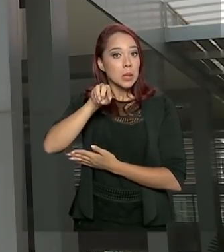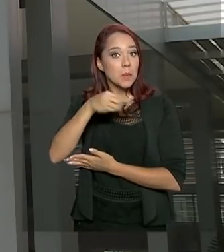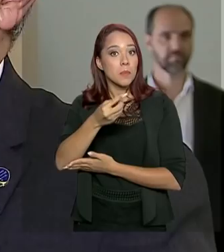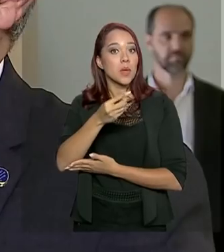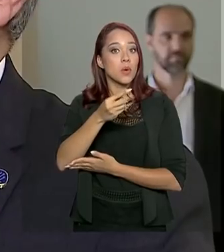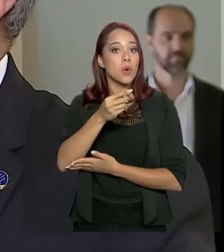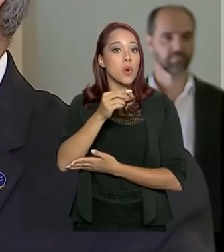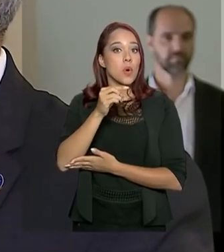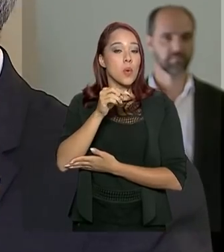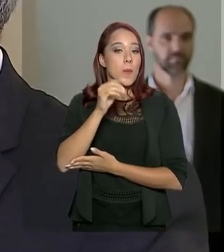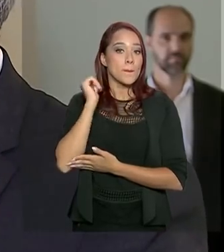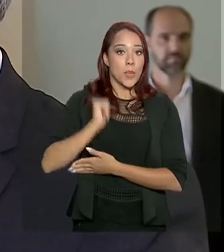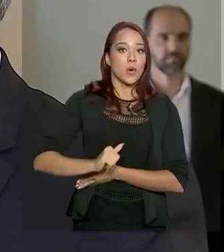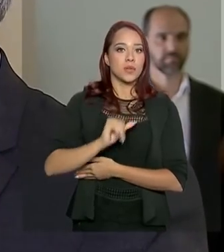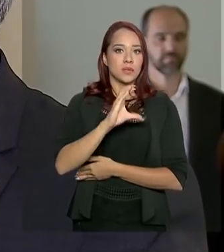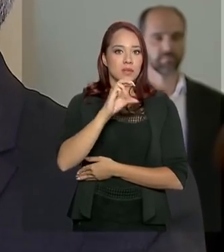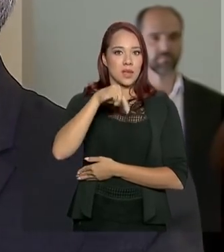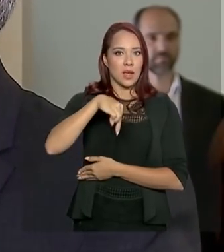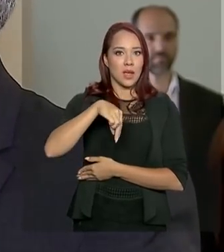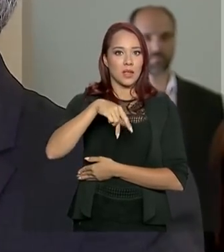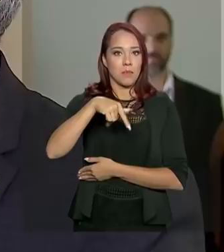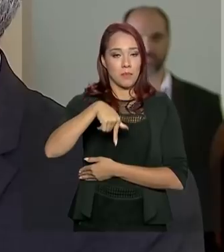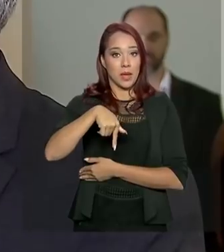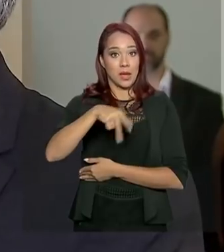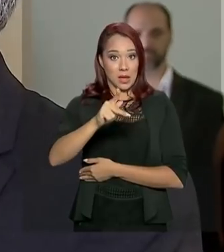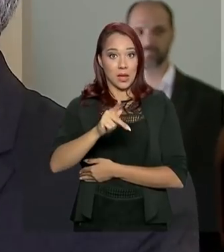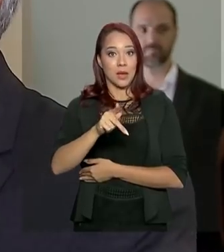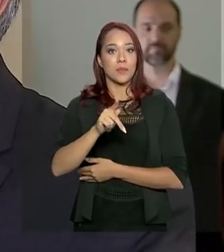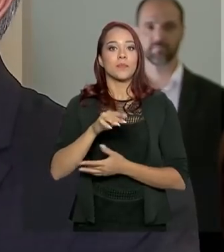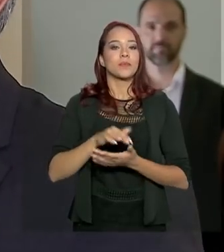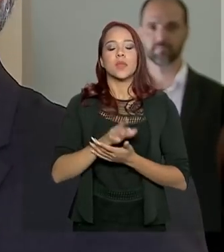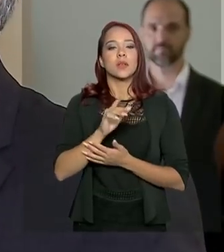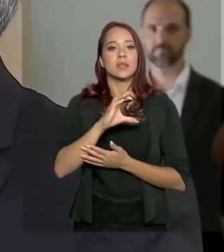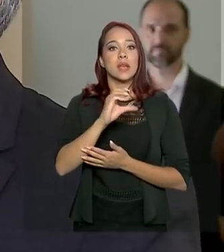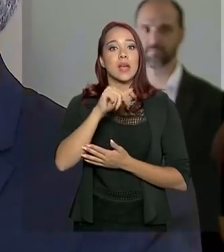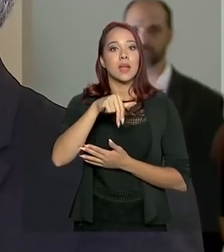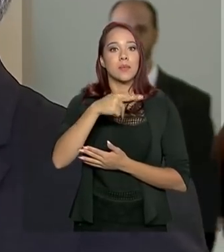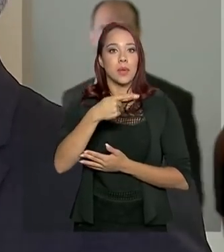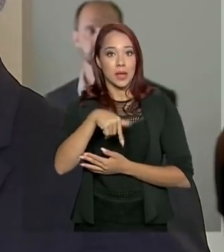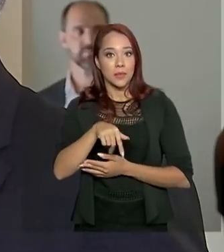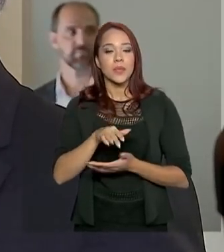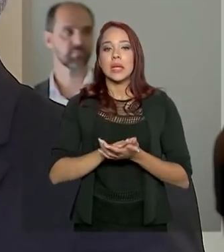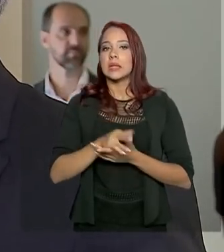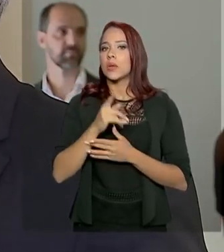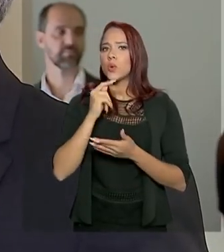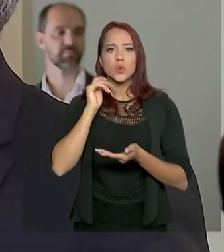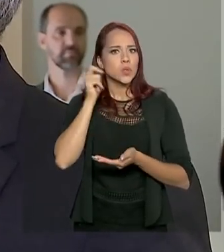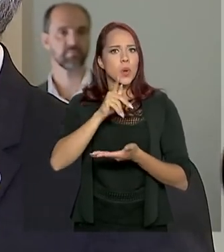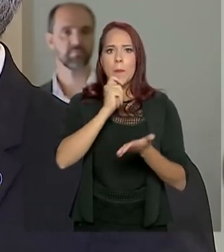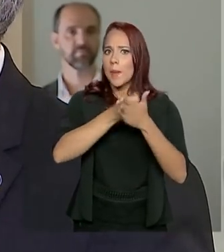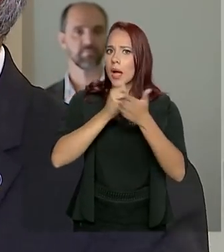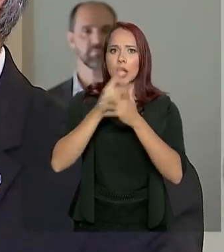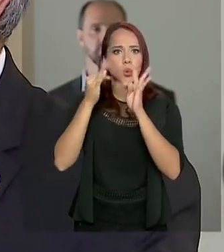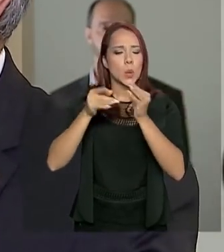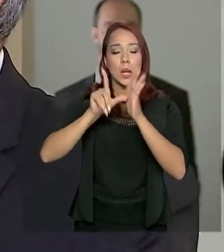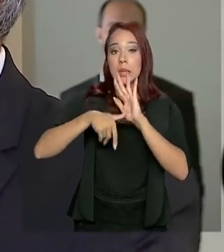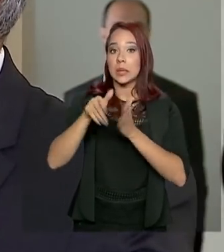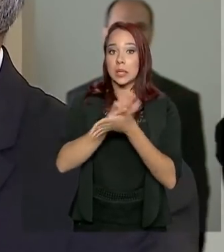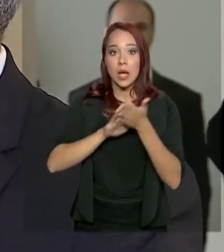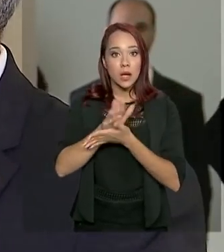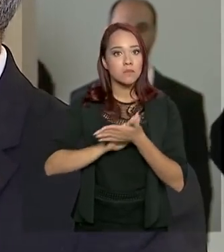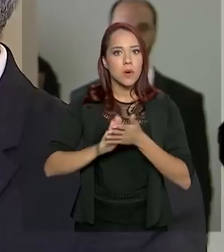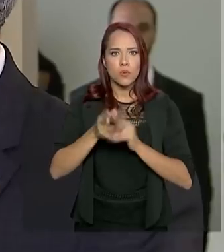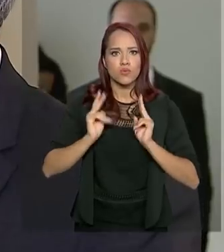CNPq. Tudo funcionou bem, no final das contas, conseguimos pagar todas as bolsas em dia, sem nenhum atraso. E isso é importante para a